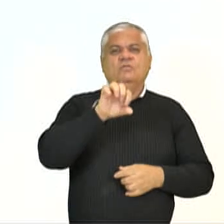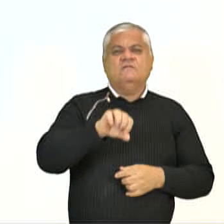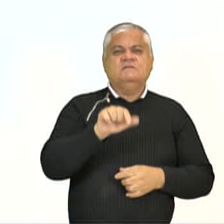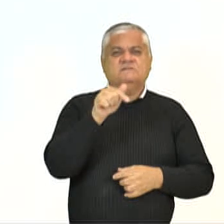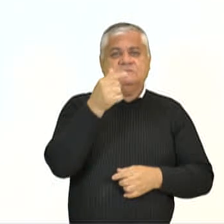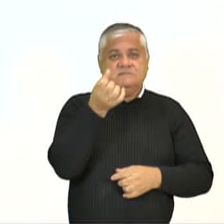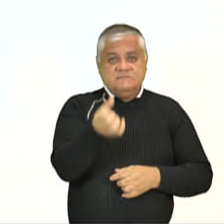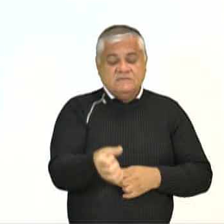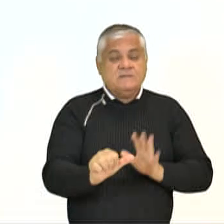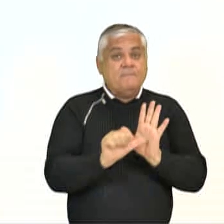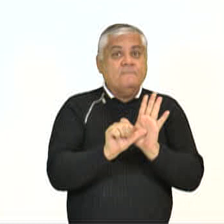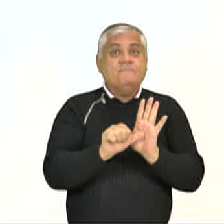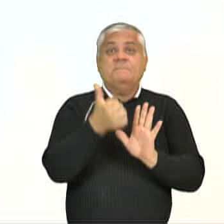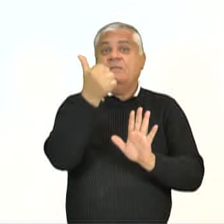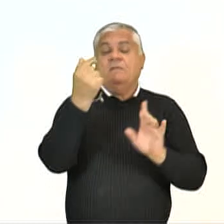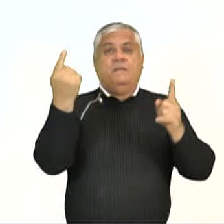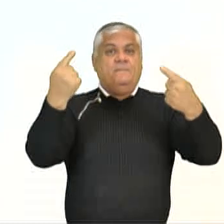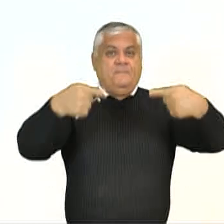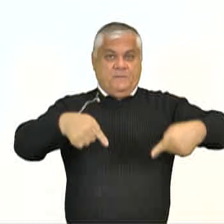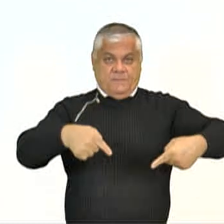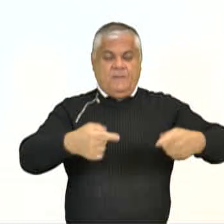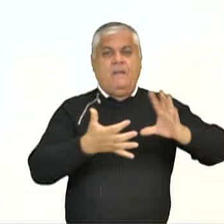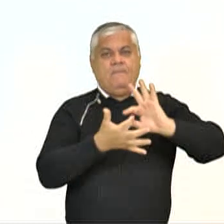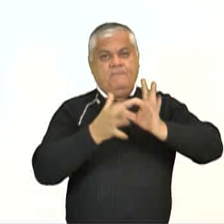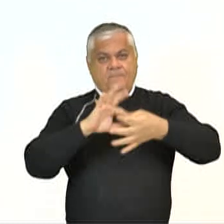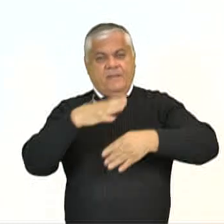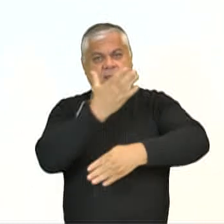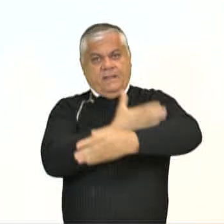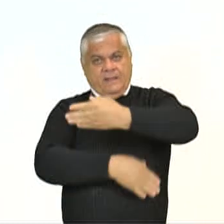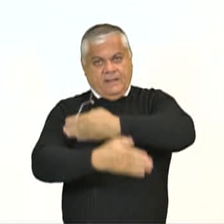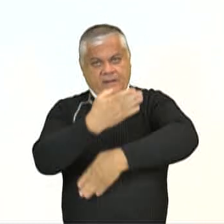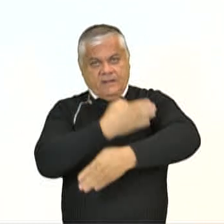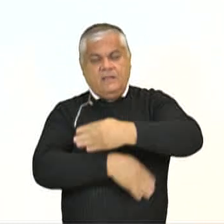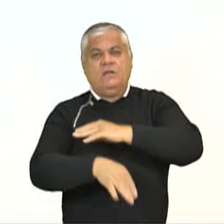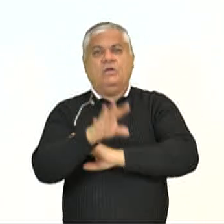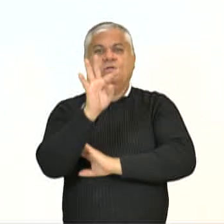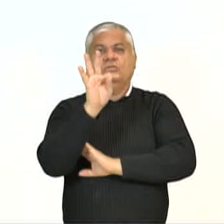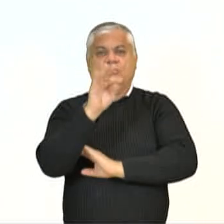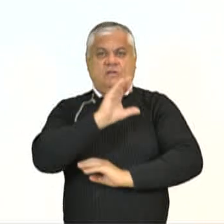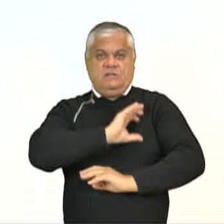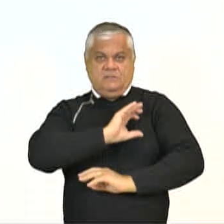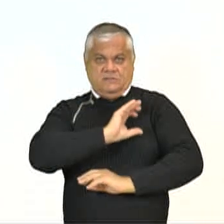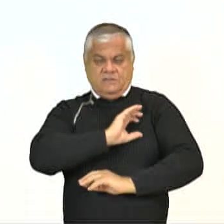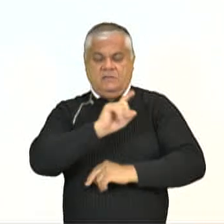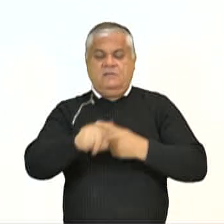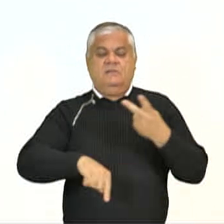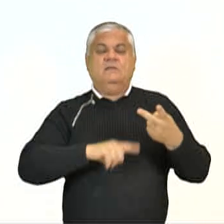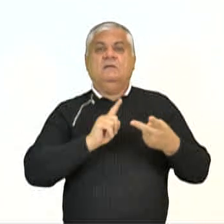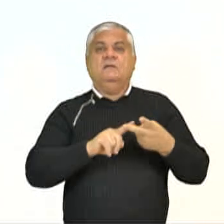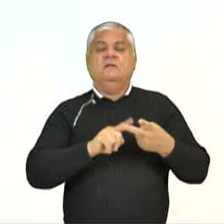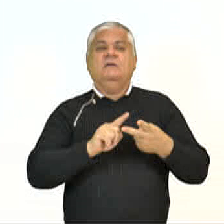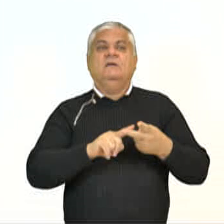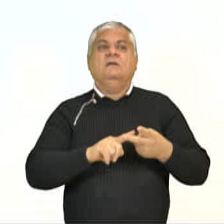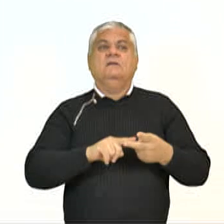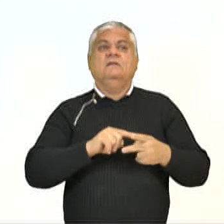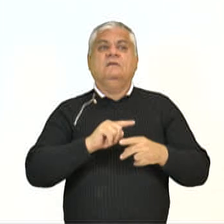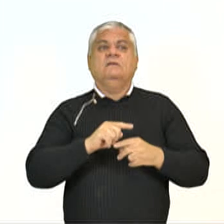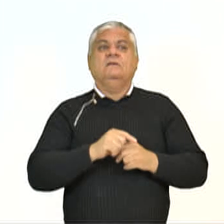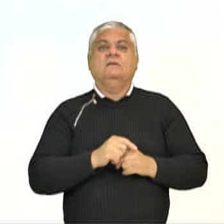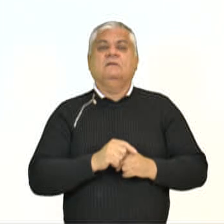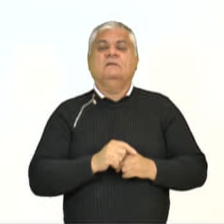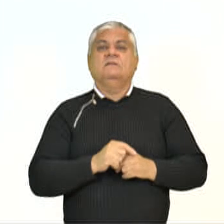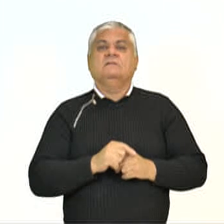teve a primeira participação nos Jogos Paralímpicos em Toronto. Em 1982, foi criada a Federação Internacional de Esportes para Cegos.